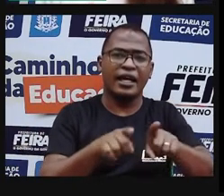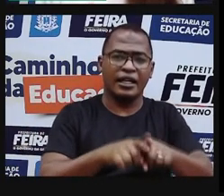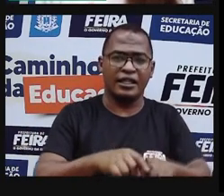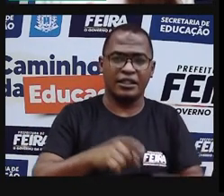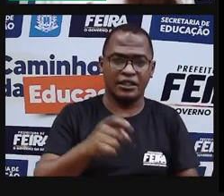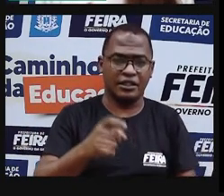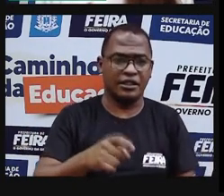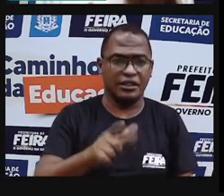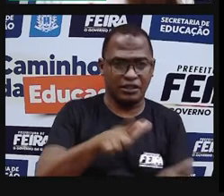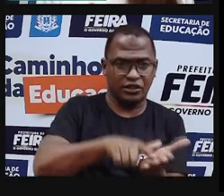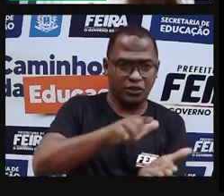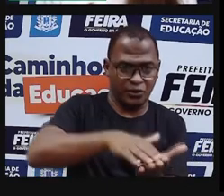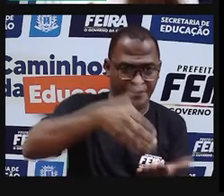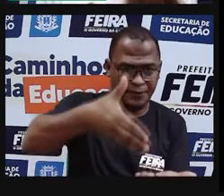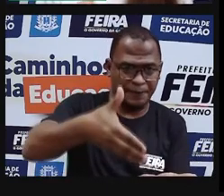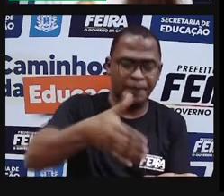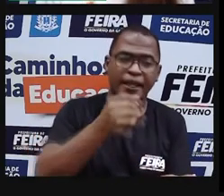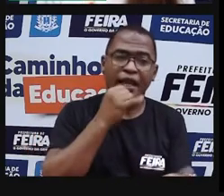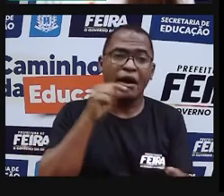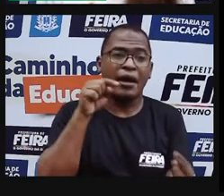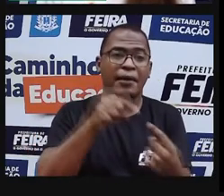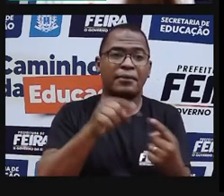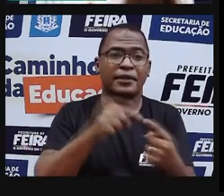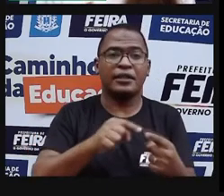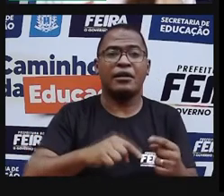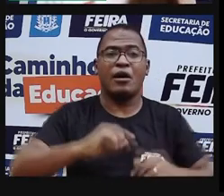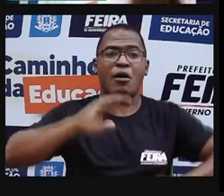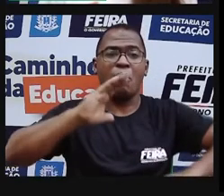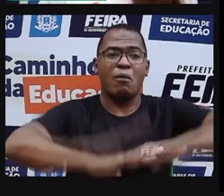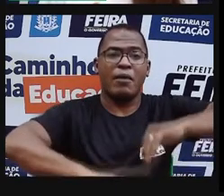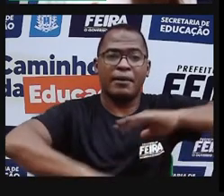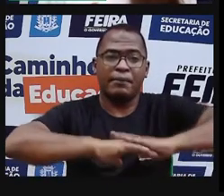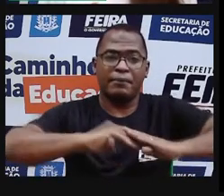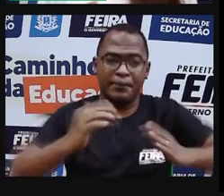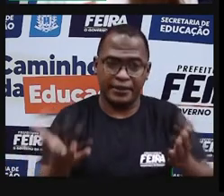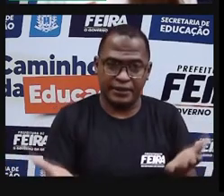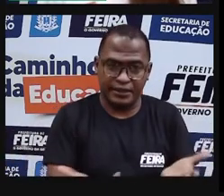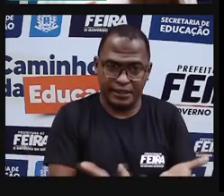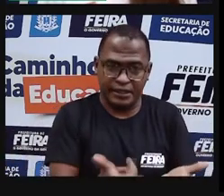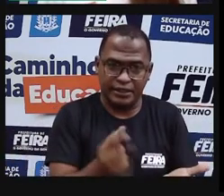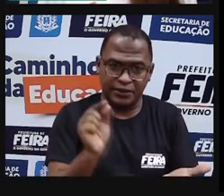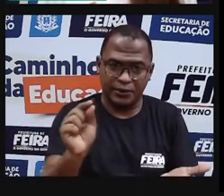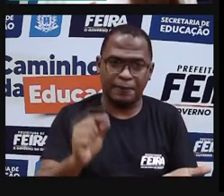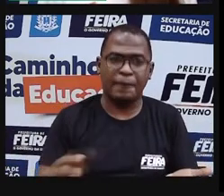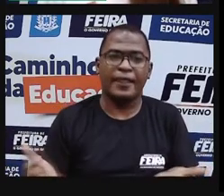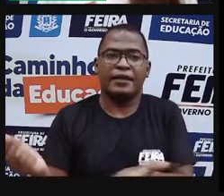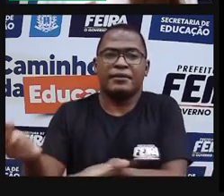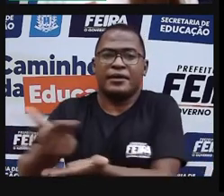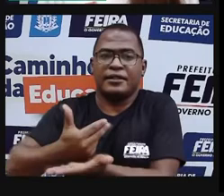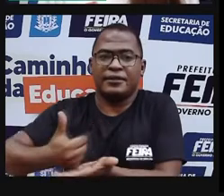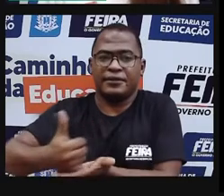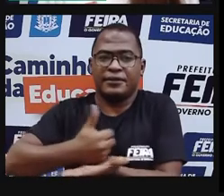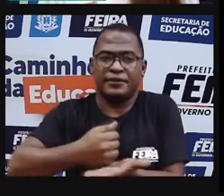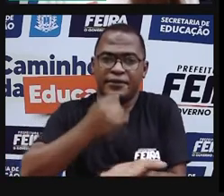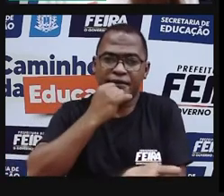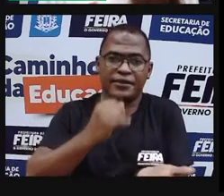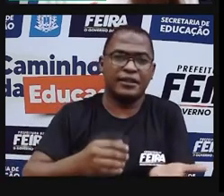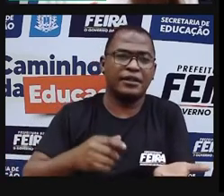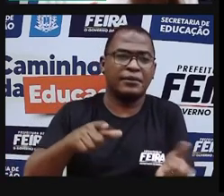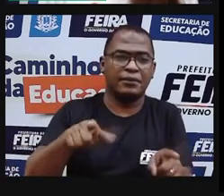uma técnica de impressão que consiste em gravar imagens em relevo sobre